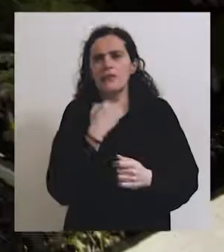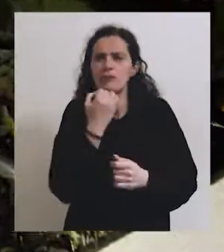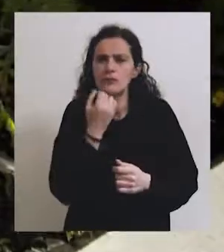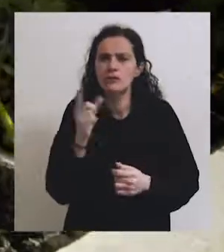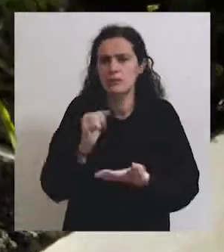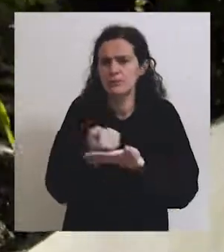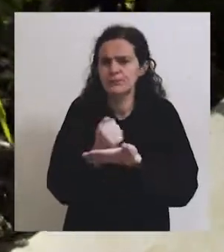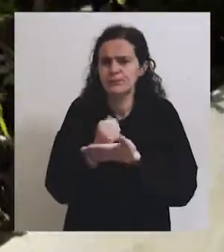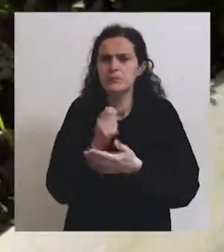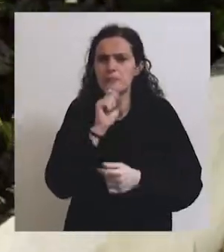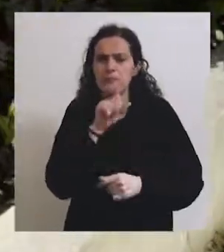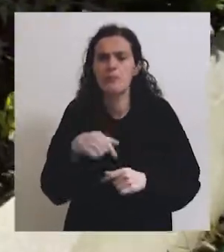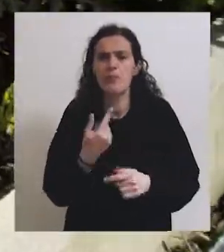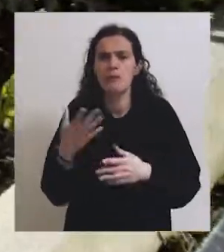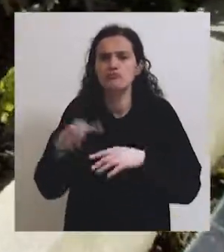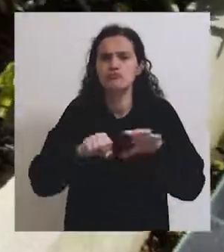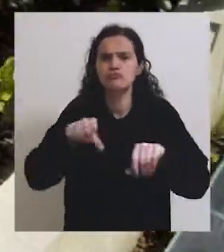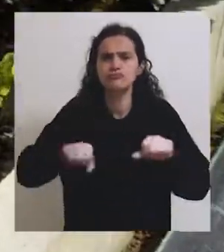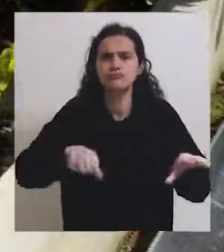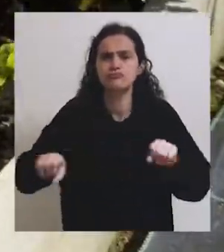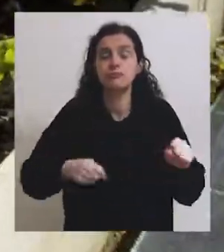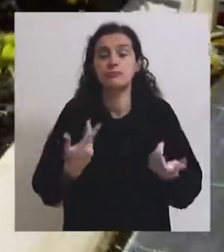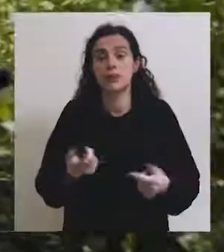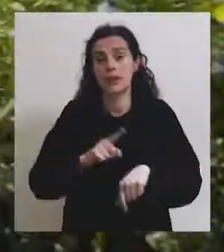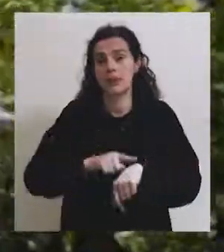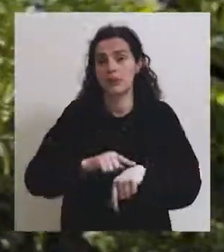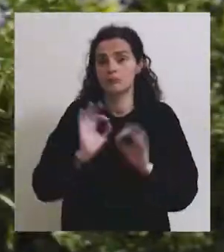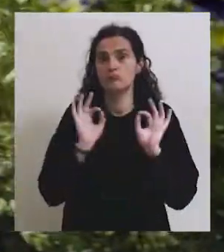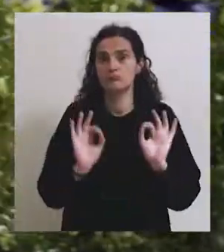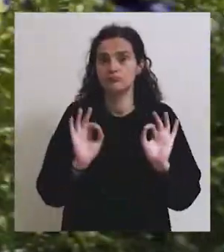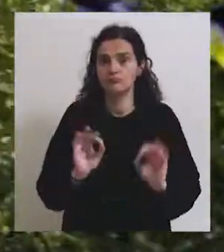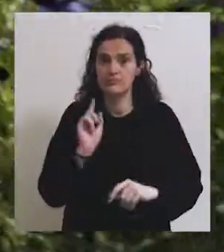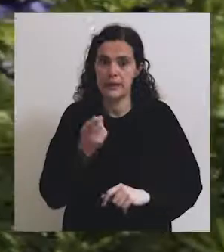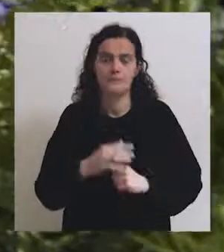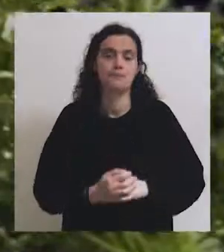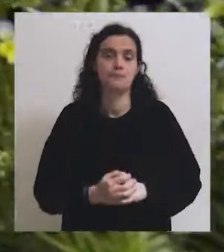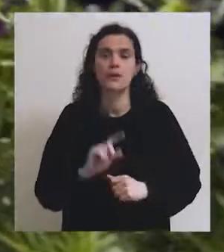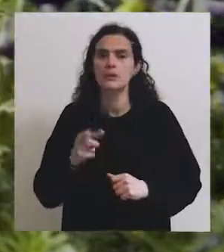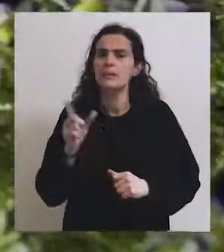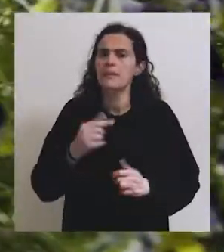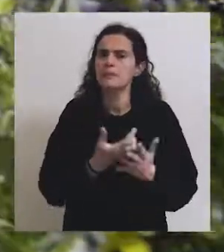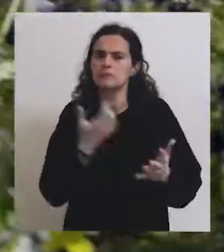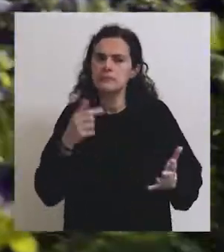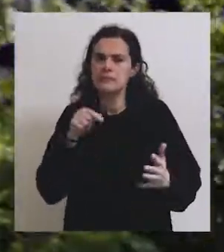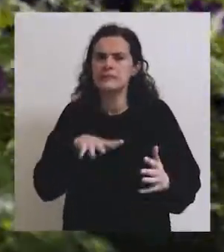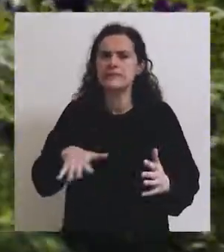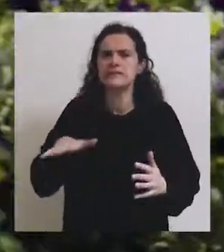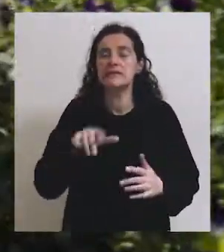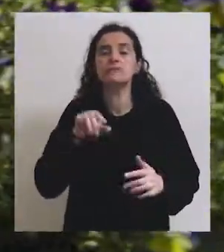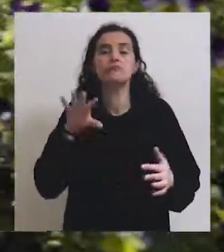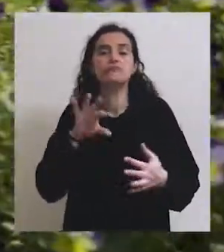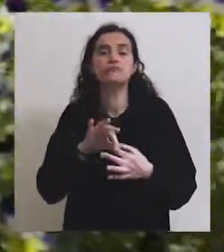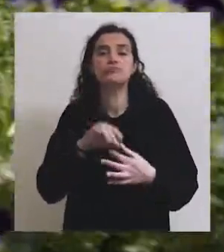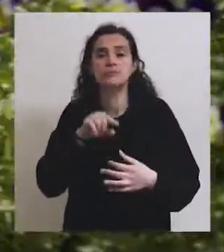frutos e essas hortícolas, algumas delas já poderão ser colhidas e estamos na época da excelência para isso. Queria também destacar,